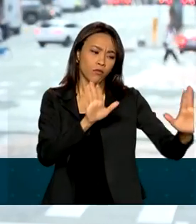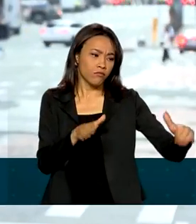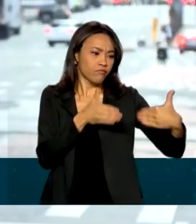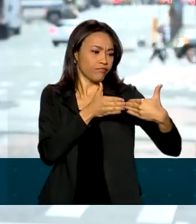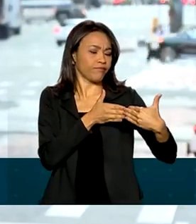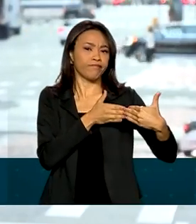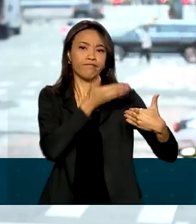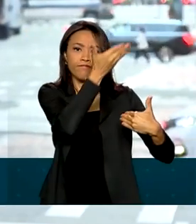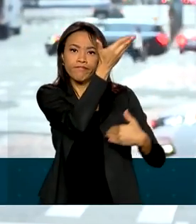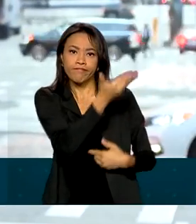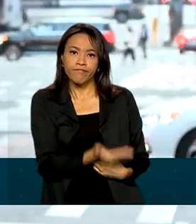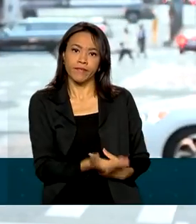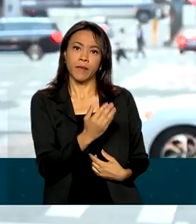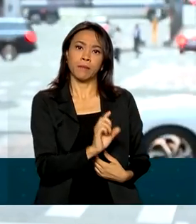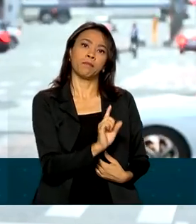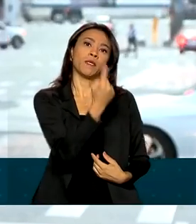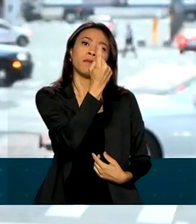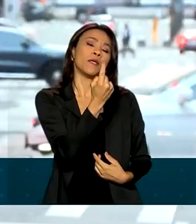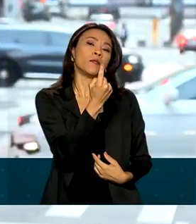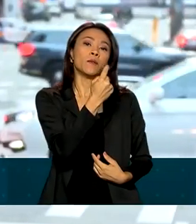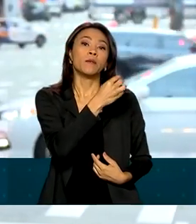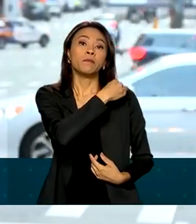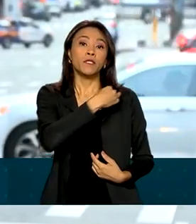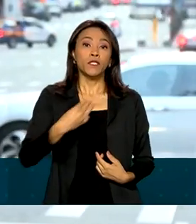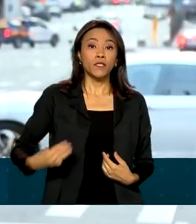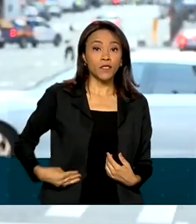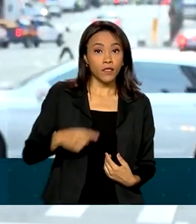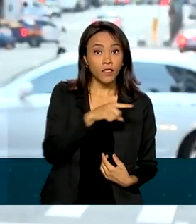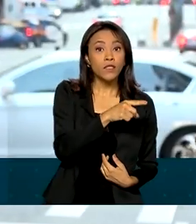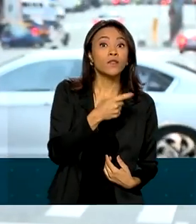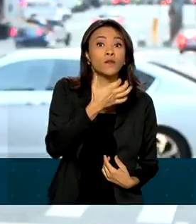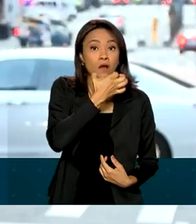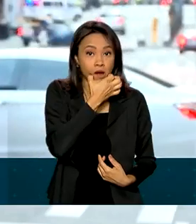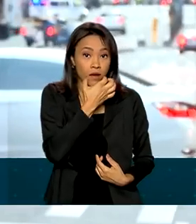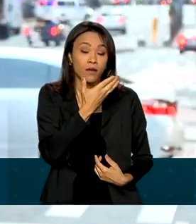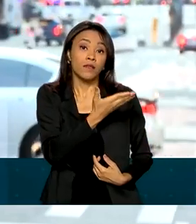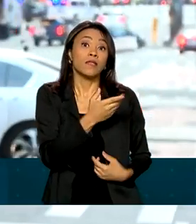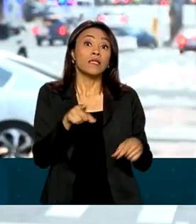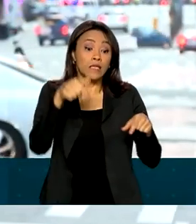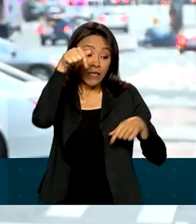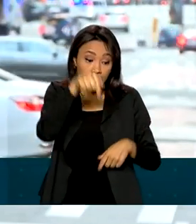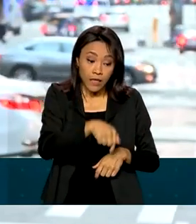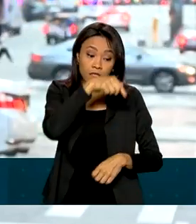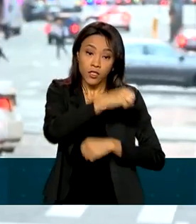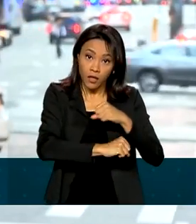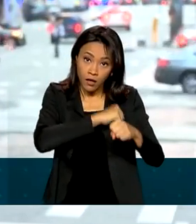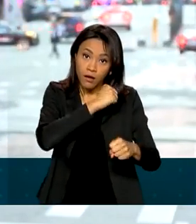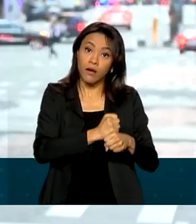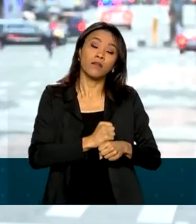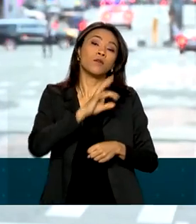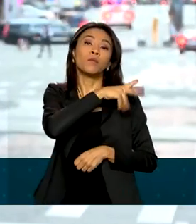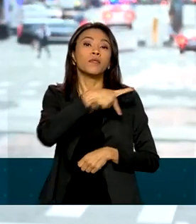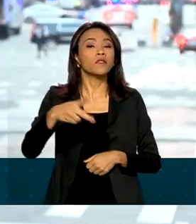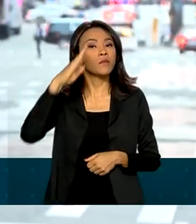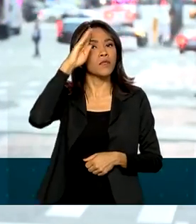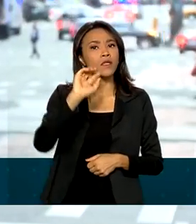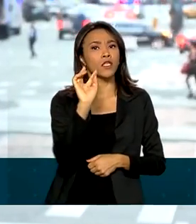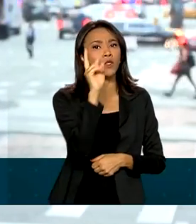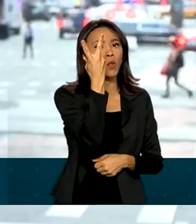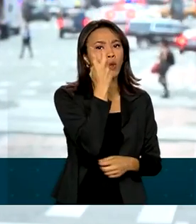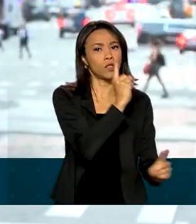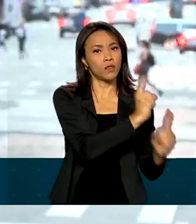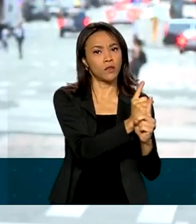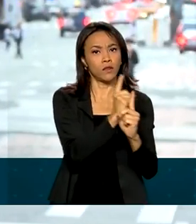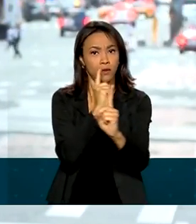o primeiro-ministro do Reino Unido, Boris Johnson. E, para este ano, o presidente Bolsonaro tem duas agendas, dois